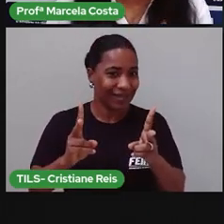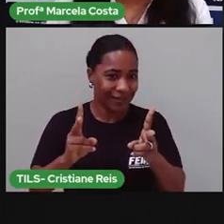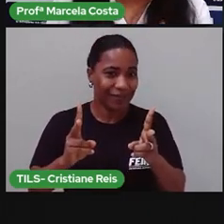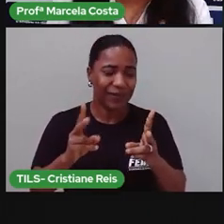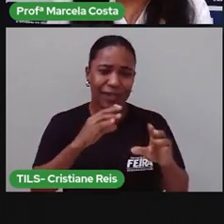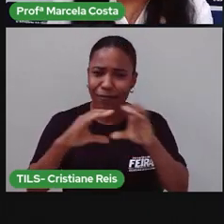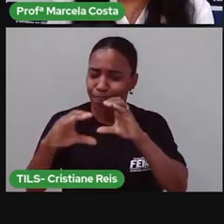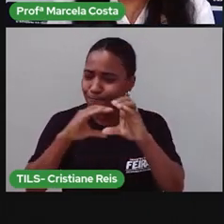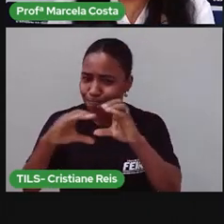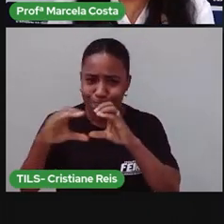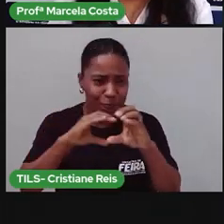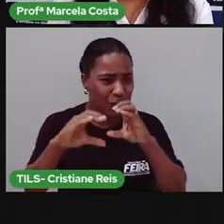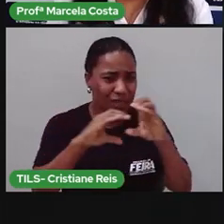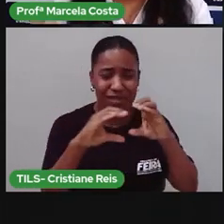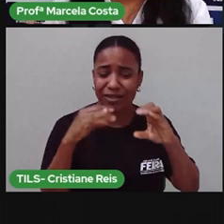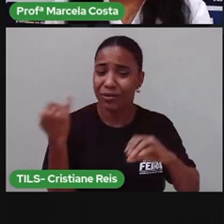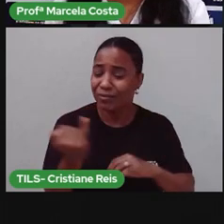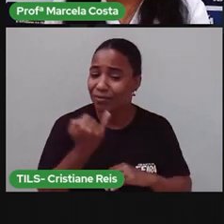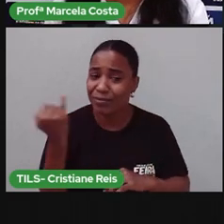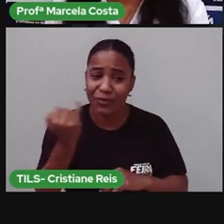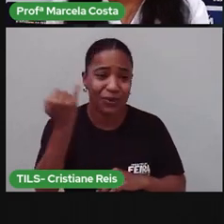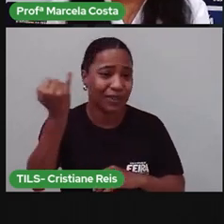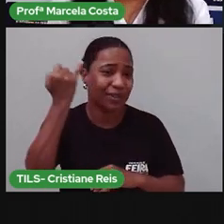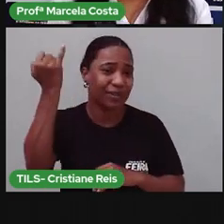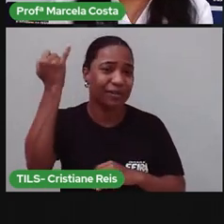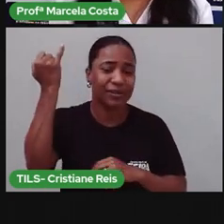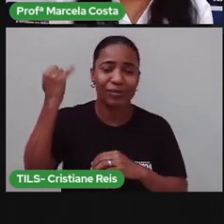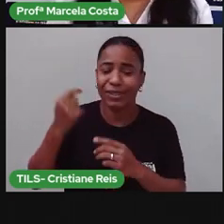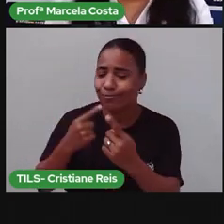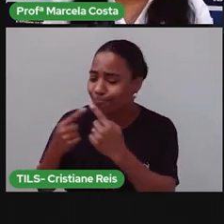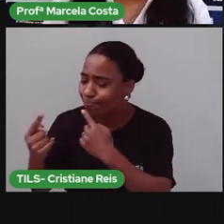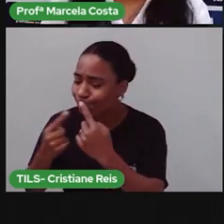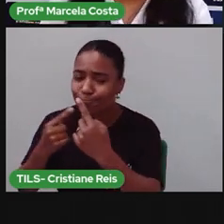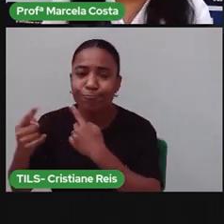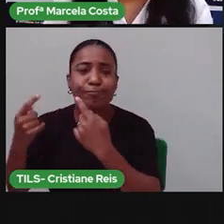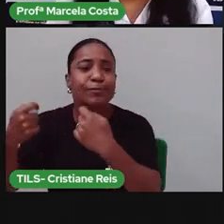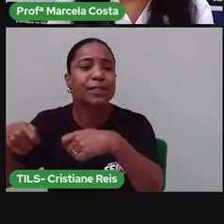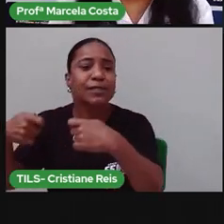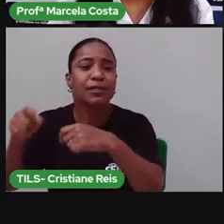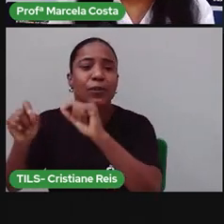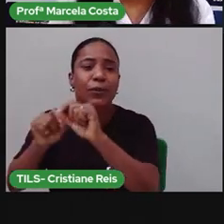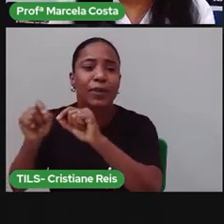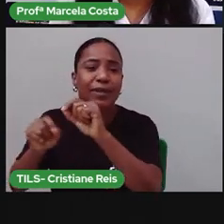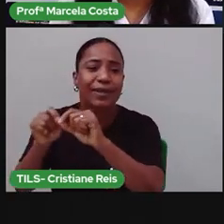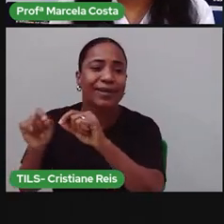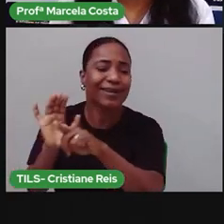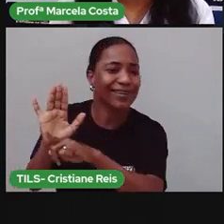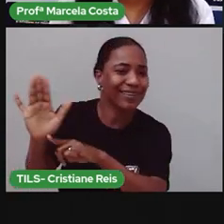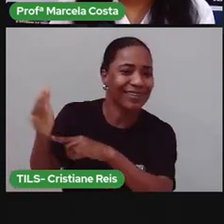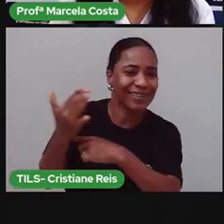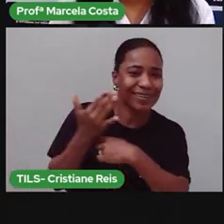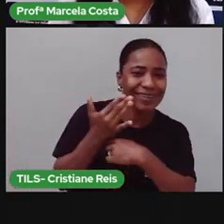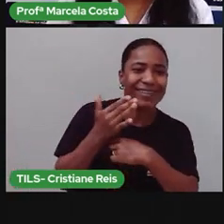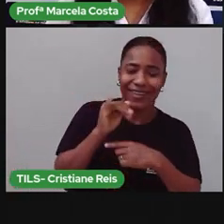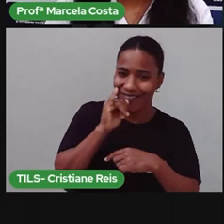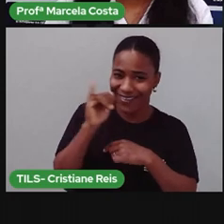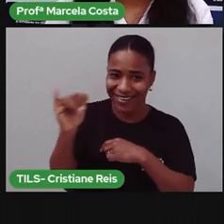se comunicar com o outro, para saber o que é que o outro precisa, para comunicar o que é que a gente precisa.